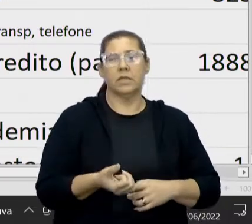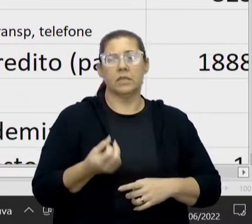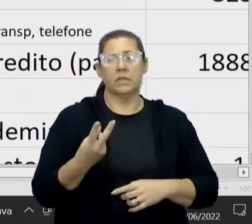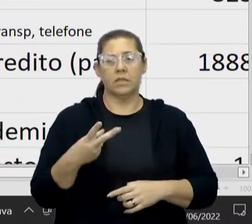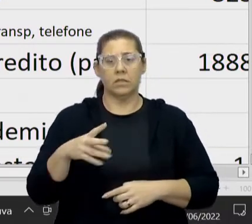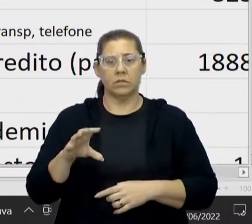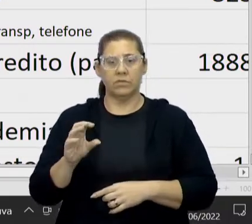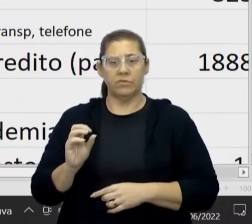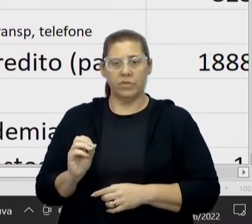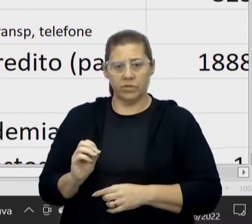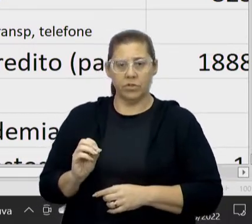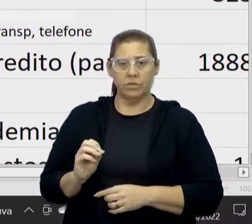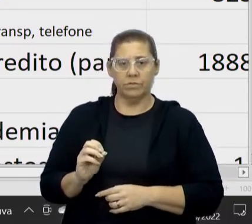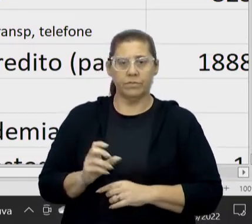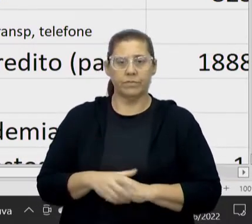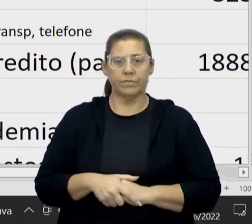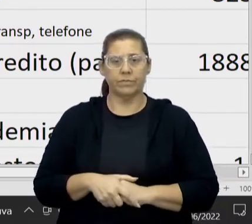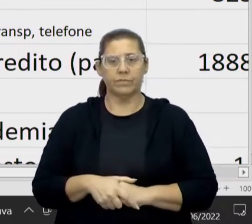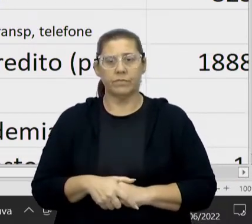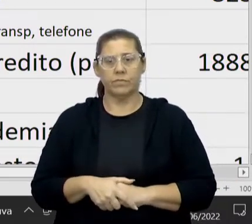vezes 620.